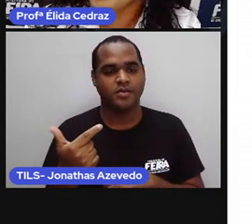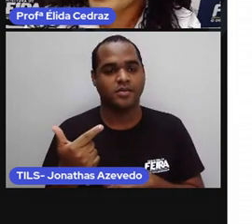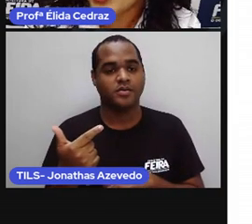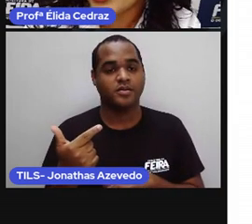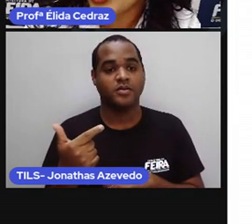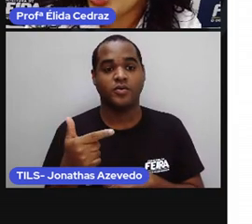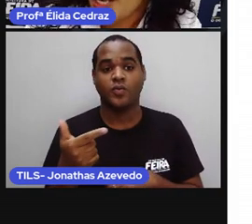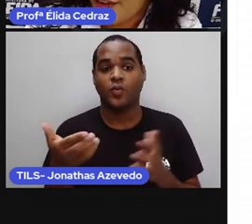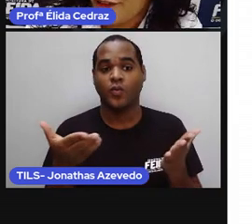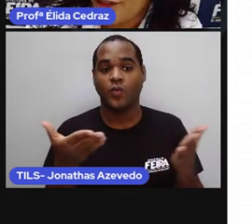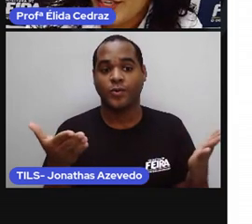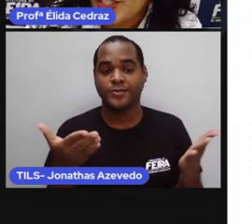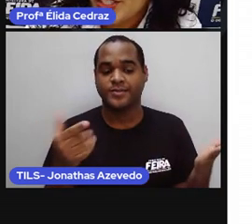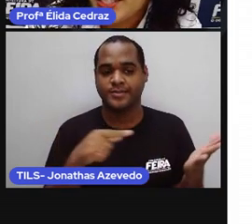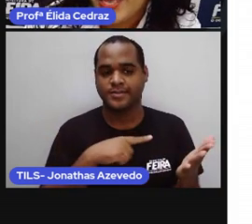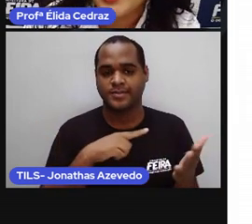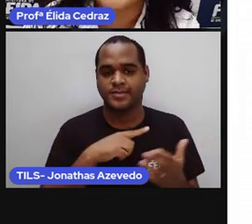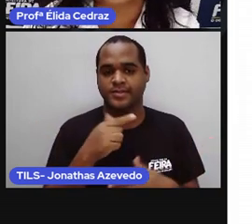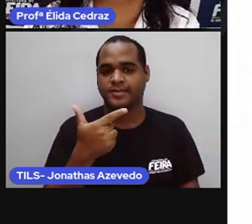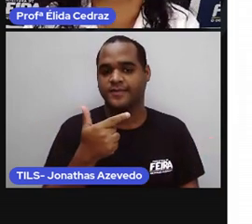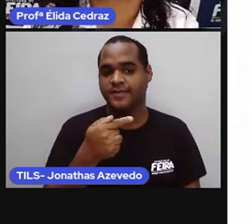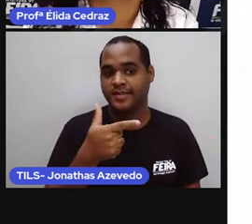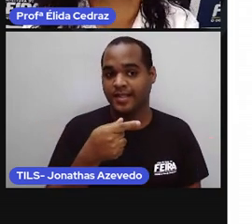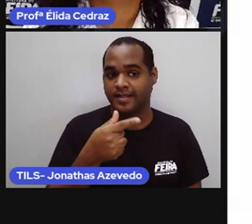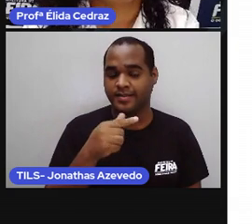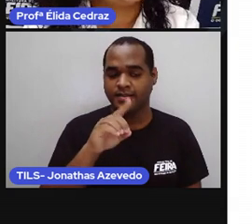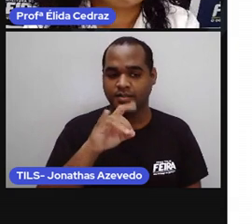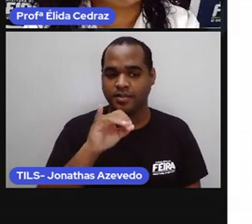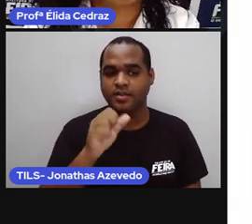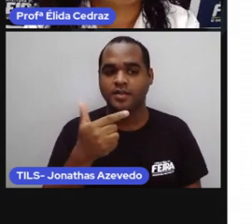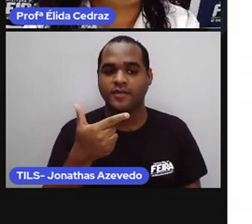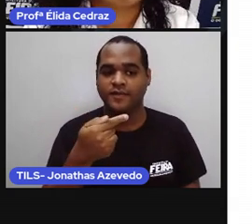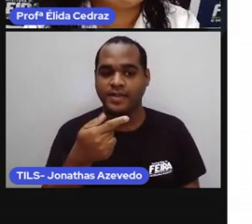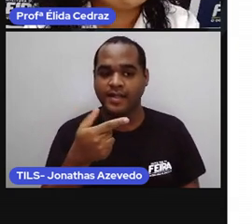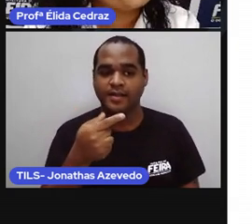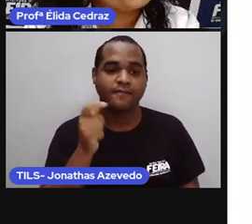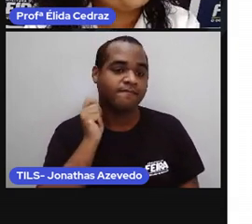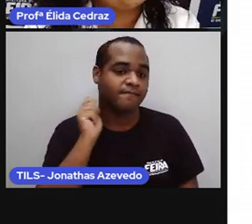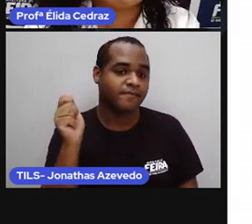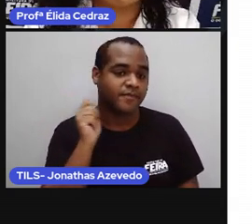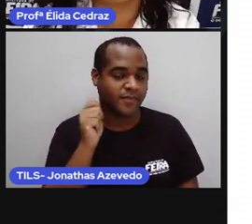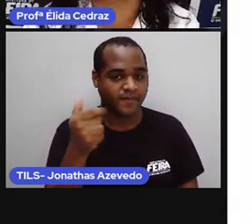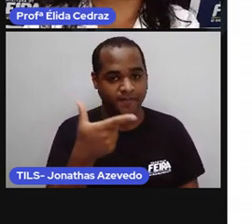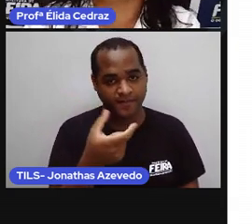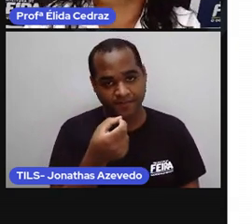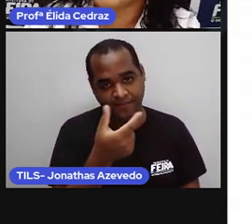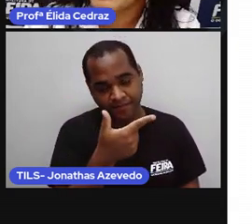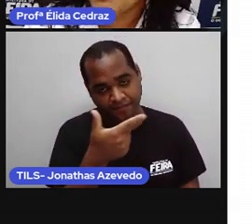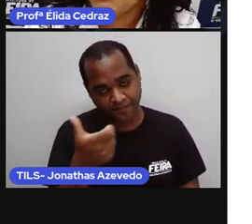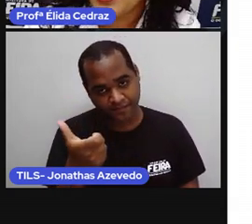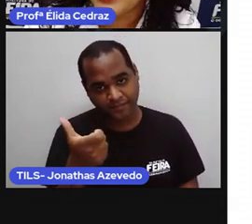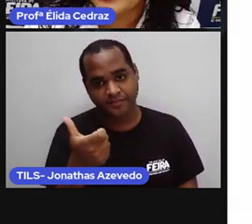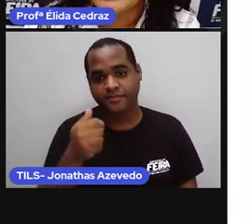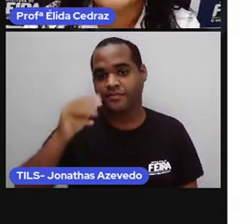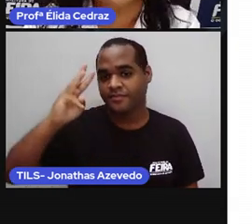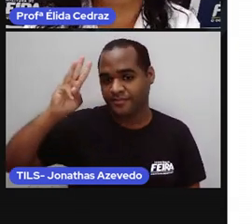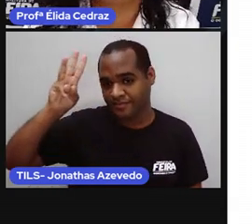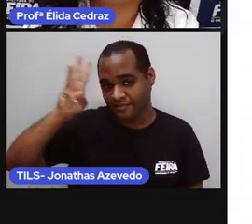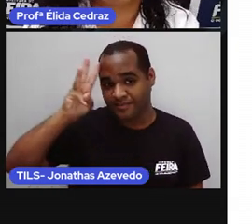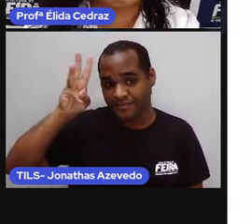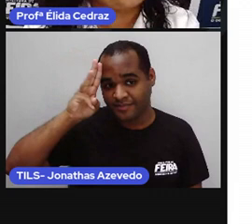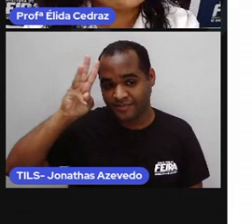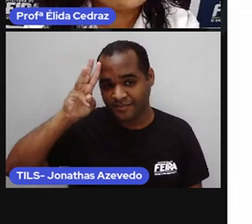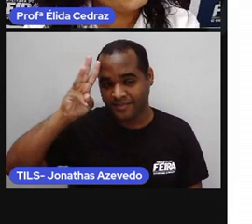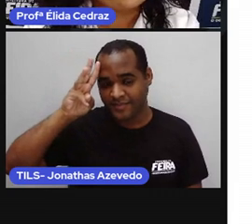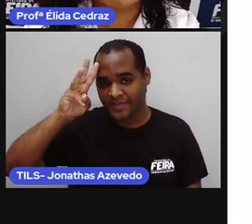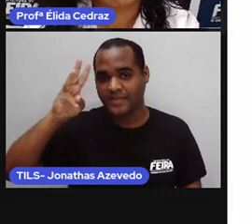hoje é dia 27 de abril de 2021, uma terça-feira. E